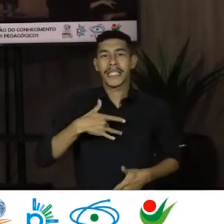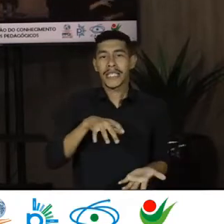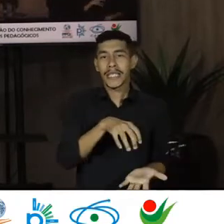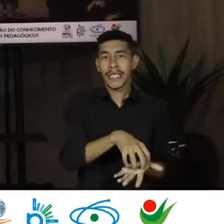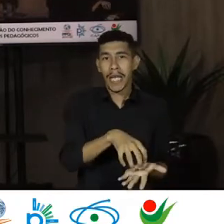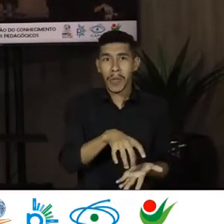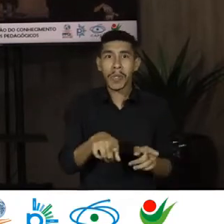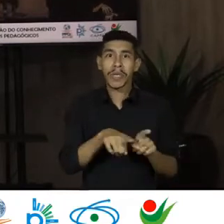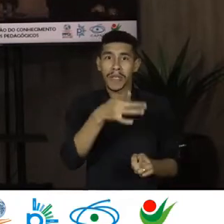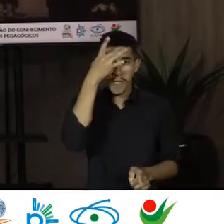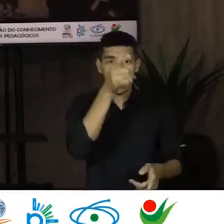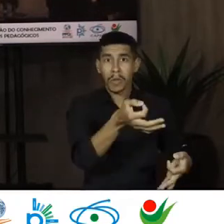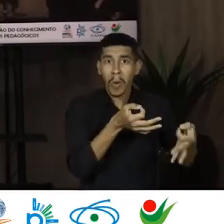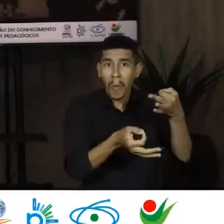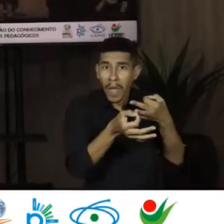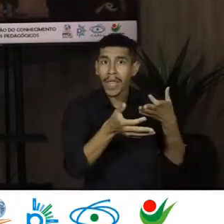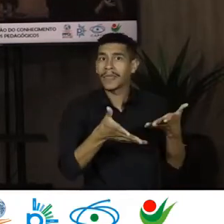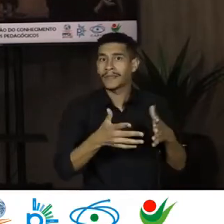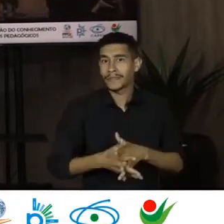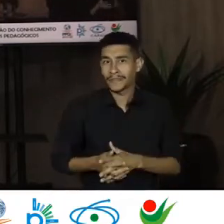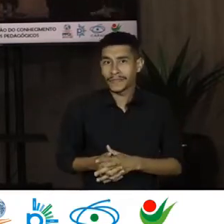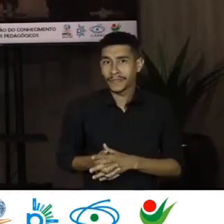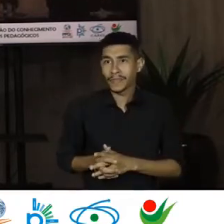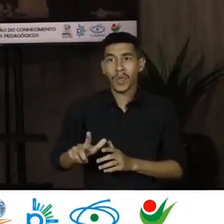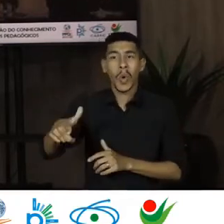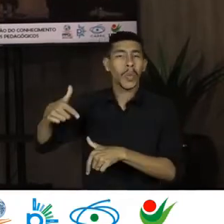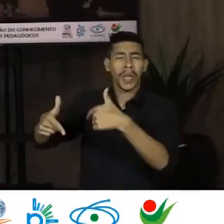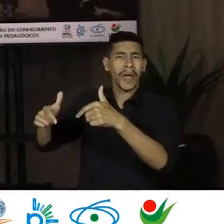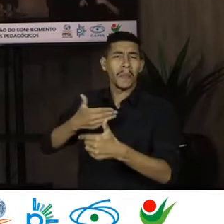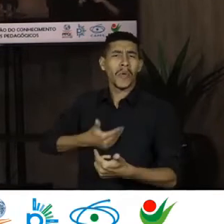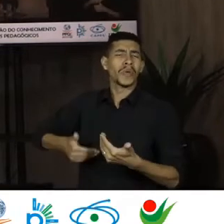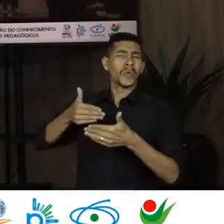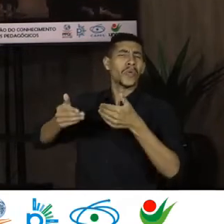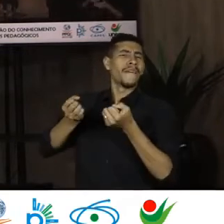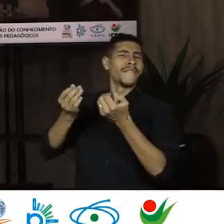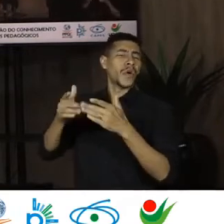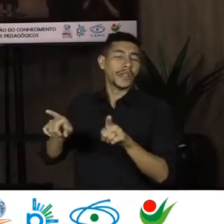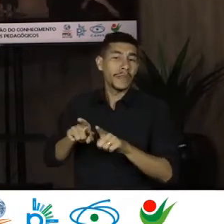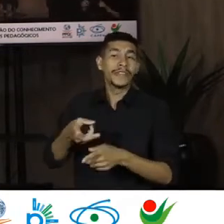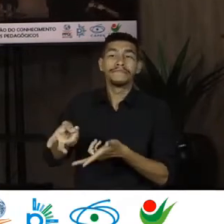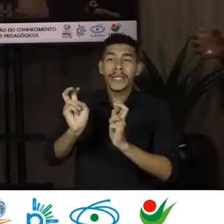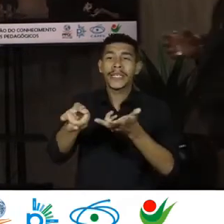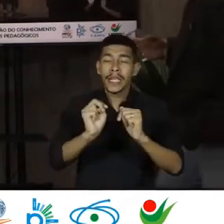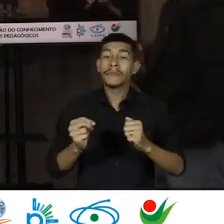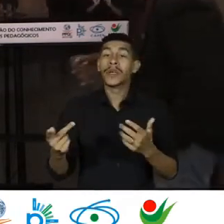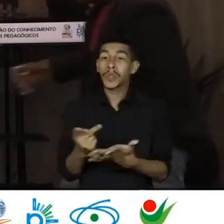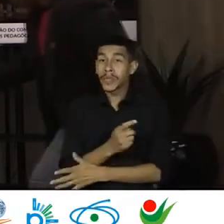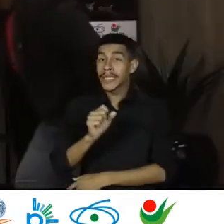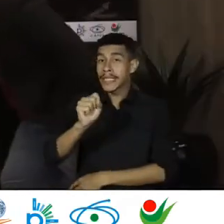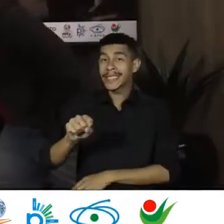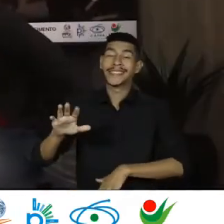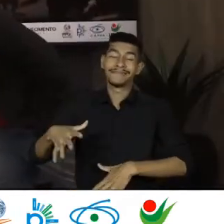Quando vão Em algum Outro serviço Público Então a gente vê As situações Que é sempre